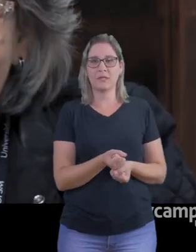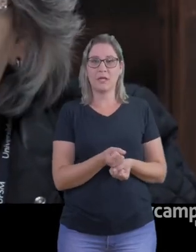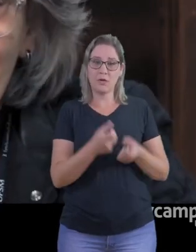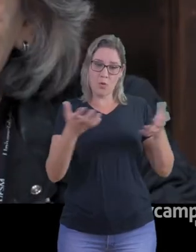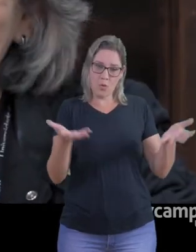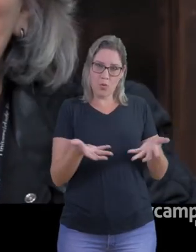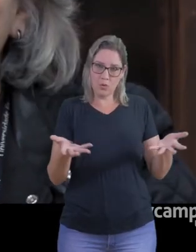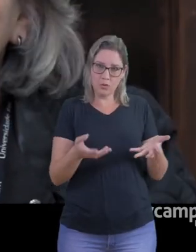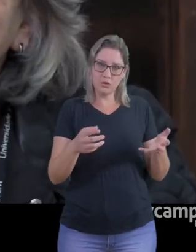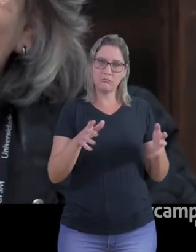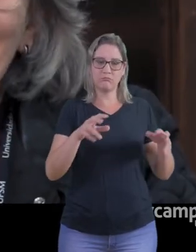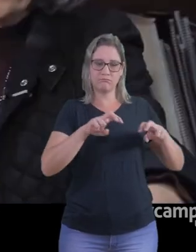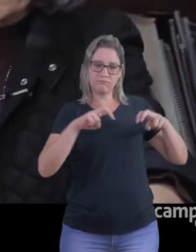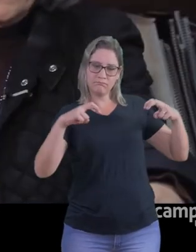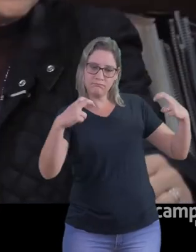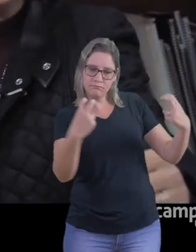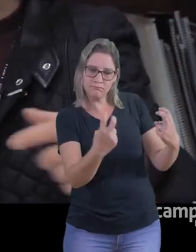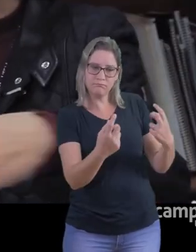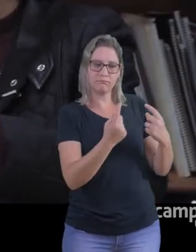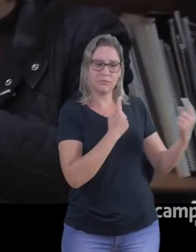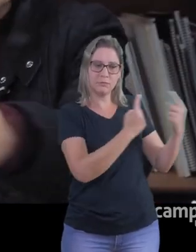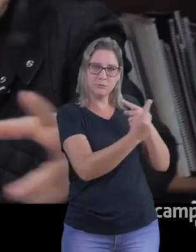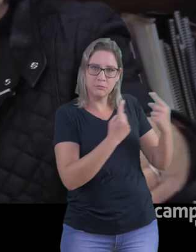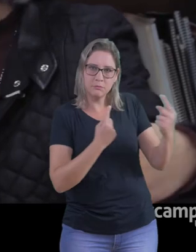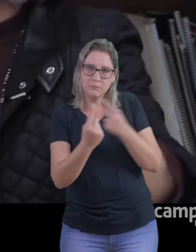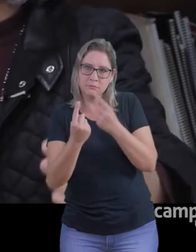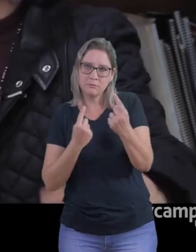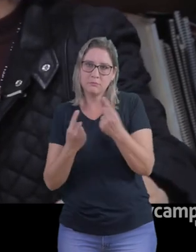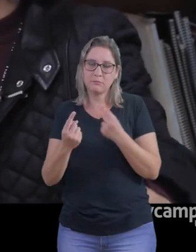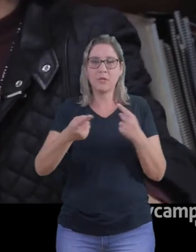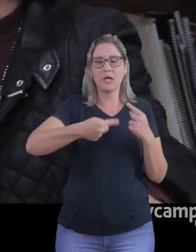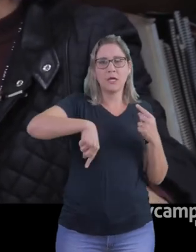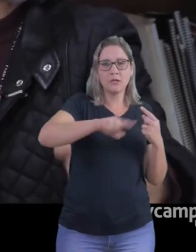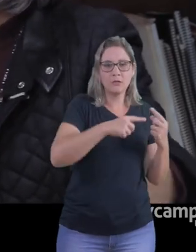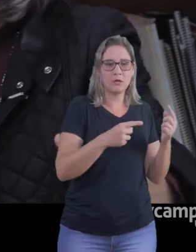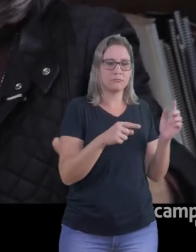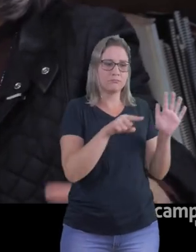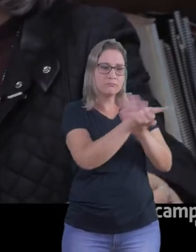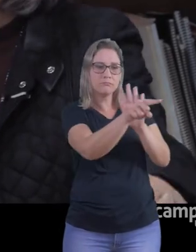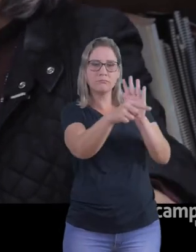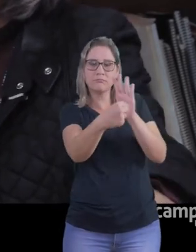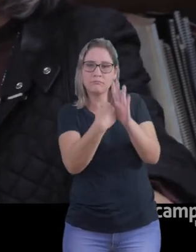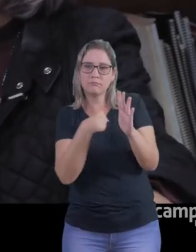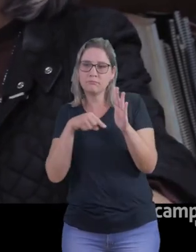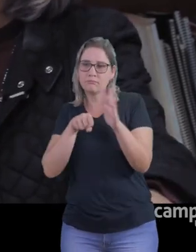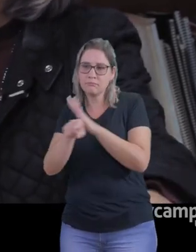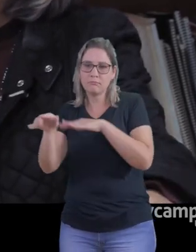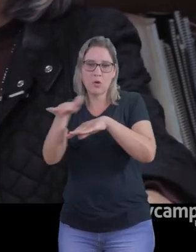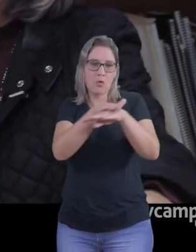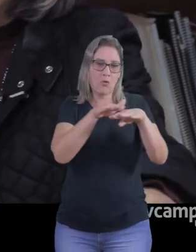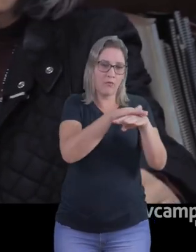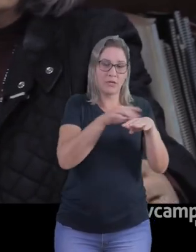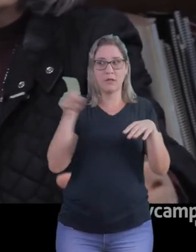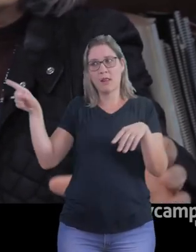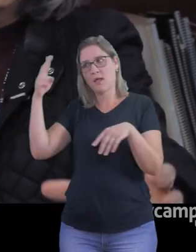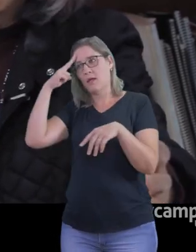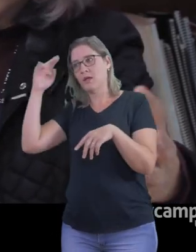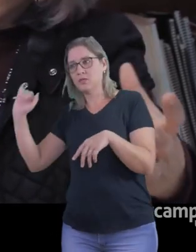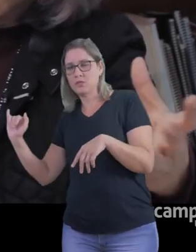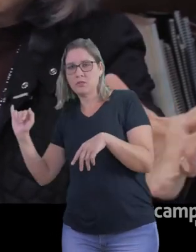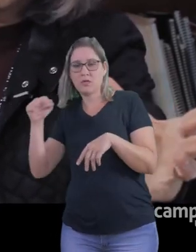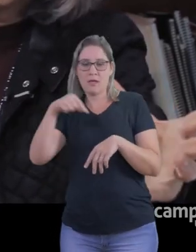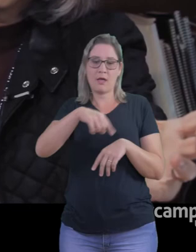pode não aceitar, não é? E aí, nesse espaço que estamos, é uma roda de conversa, e nós vamos